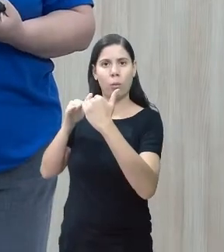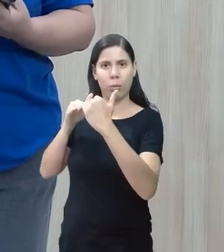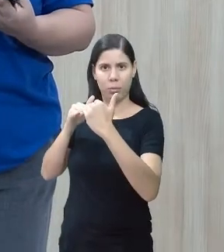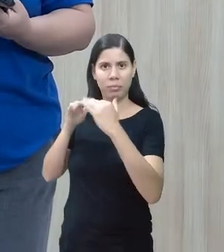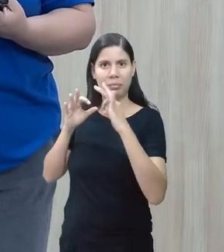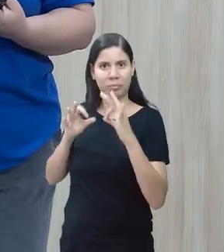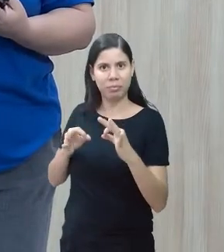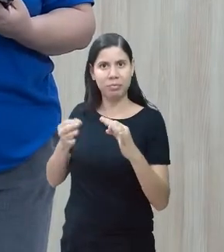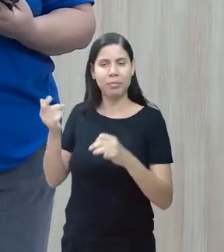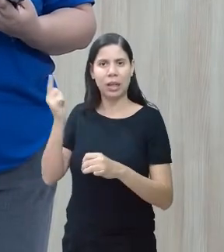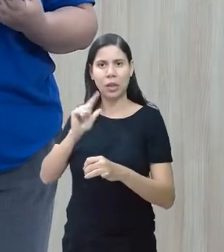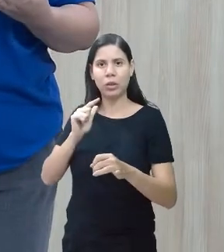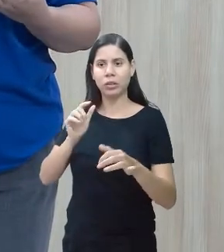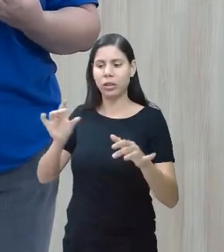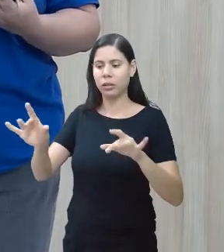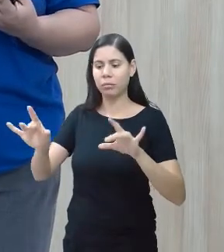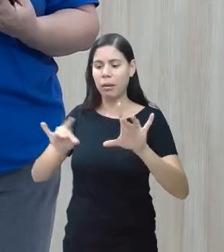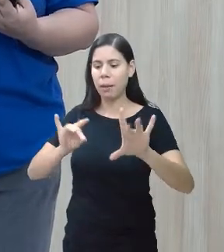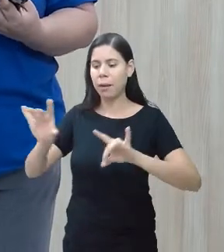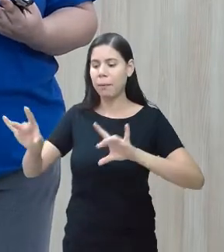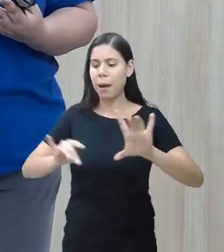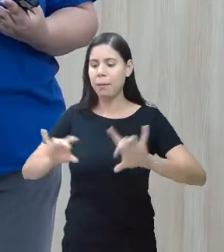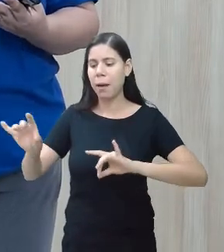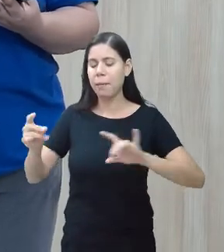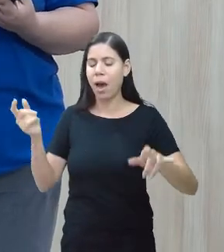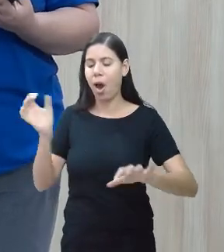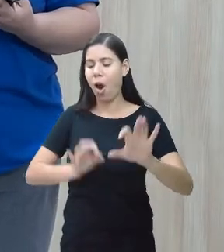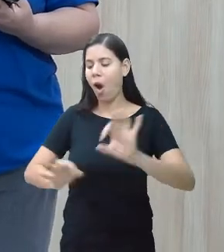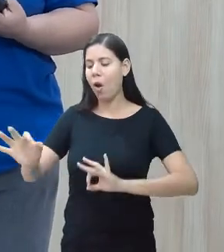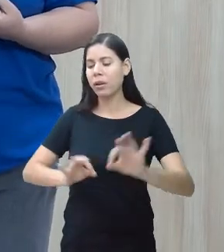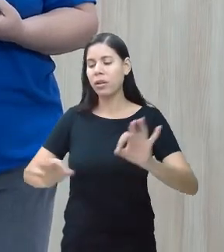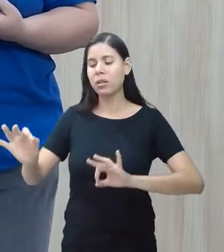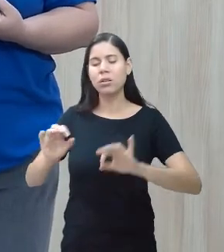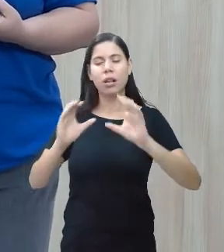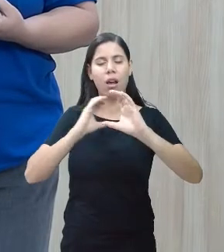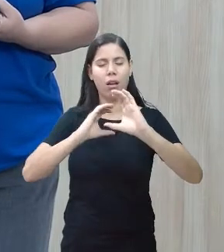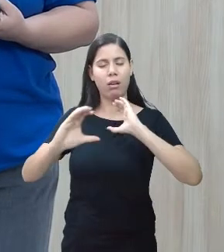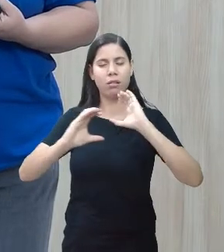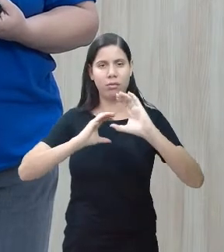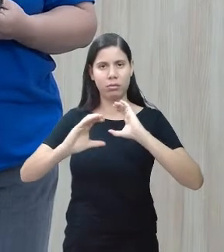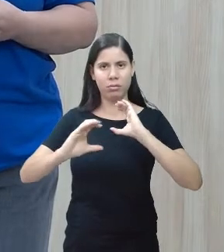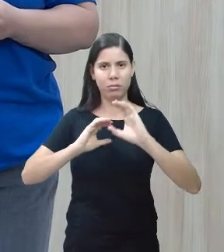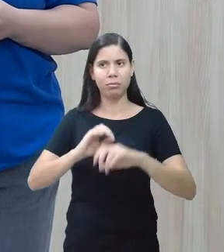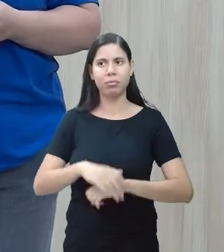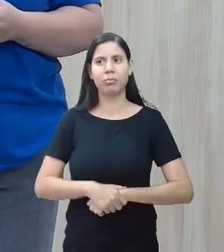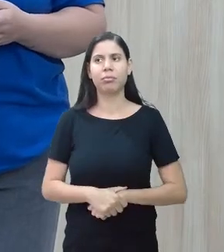que haja essa comunicação, essa facilitação na sua comunicação.